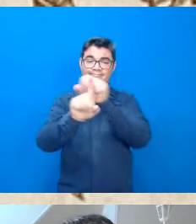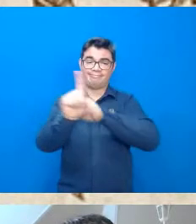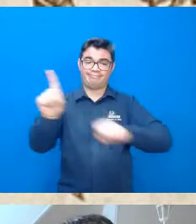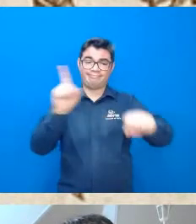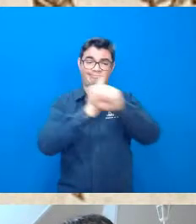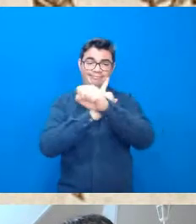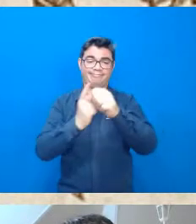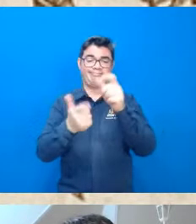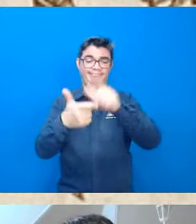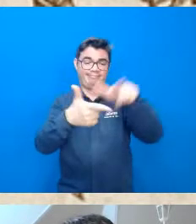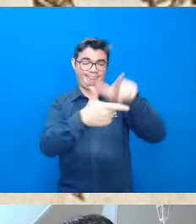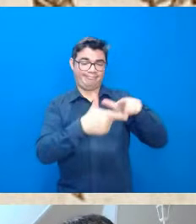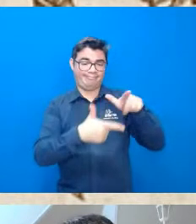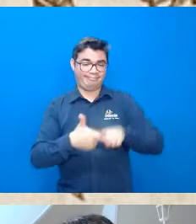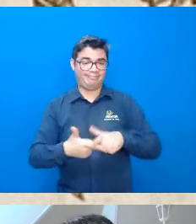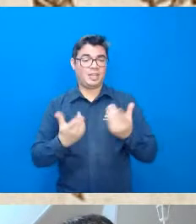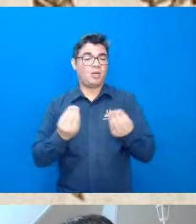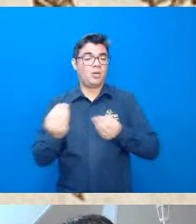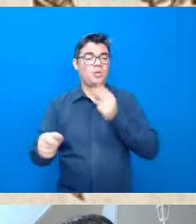conservação porque